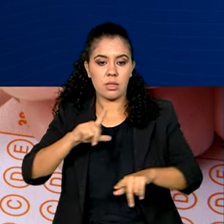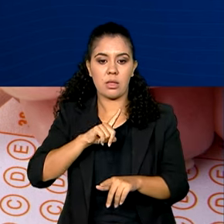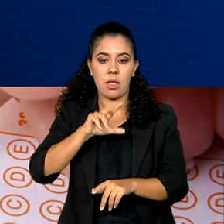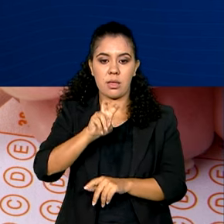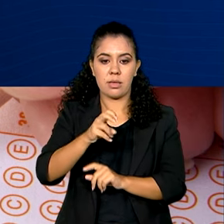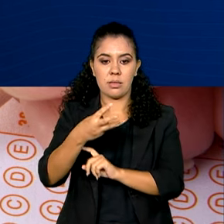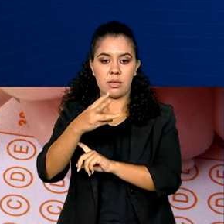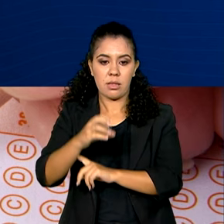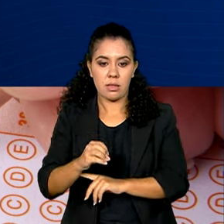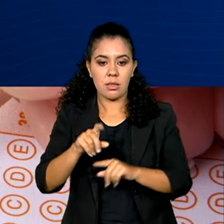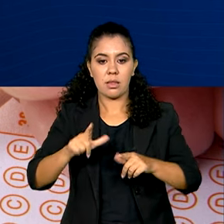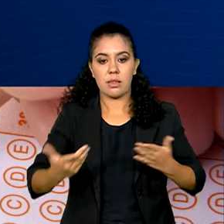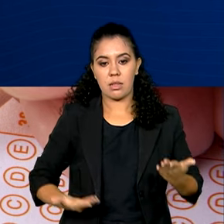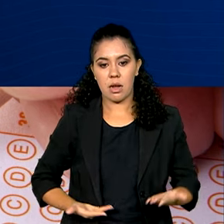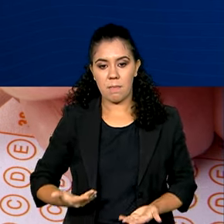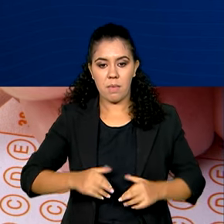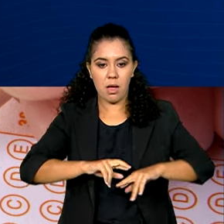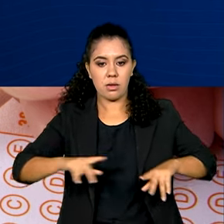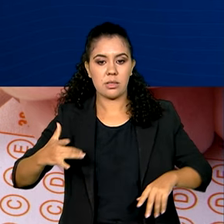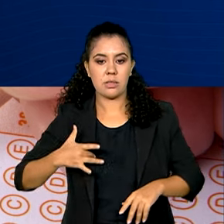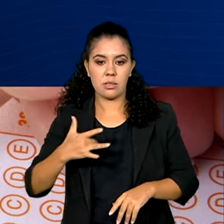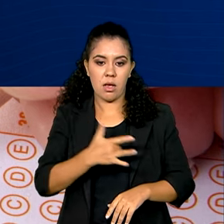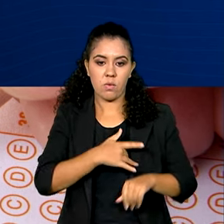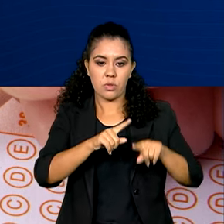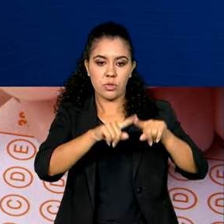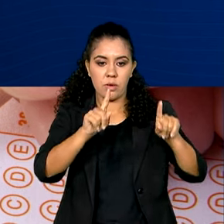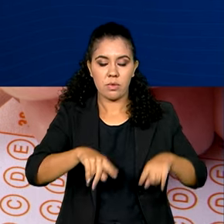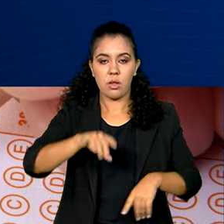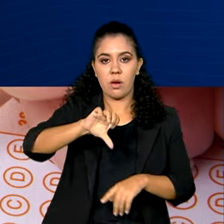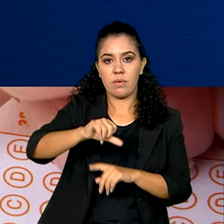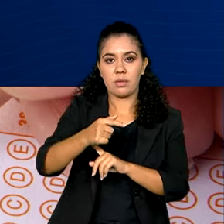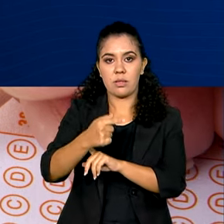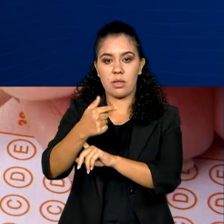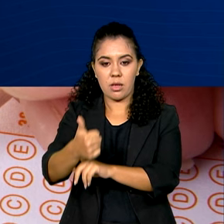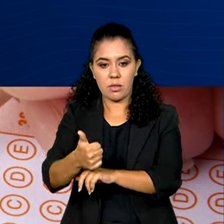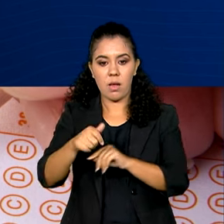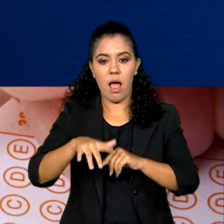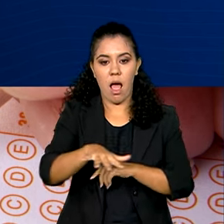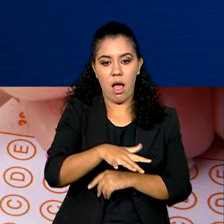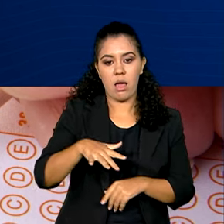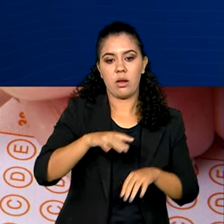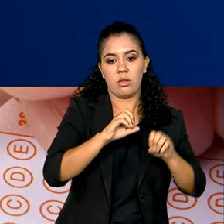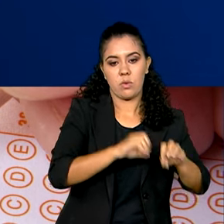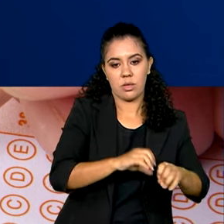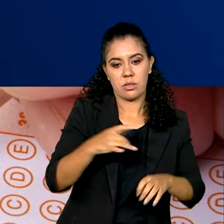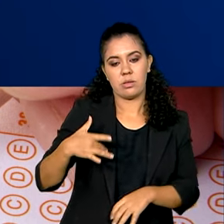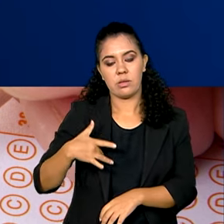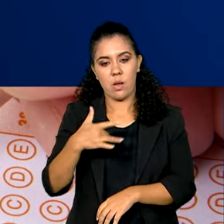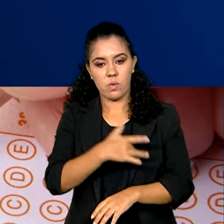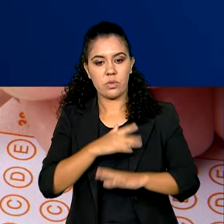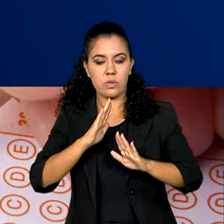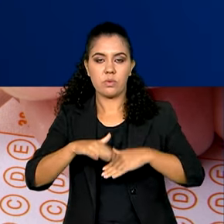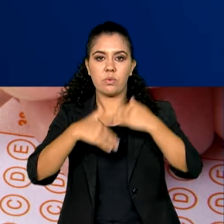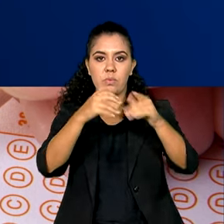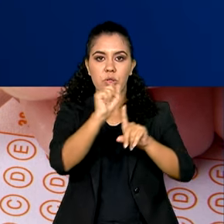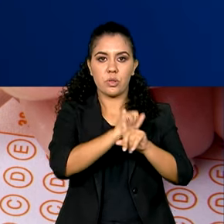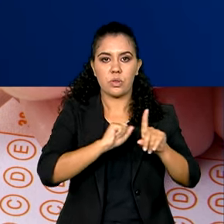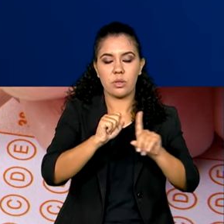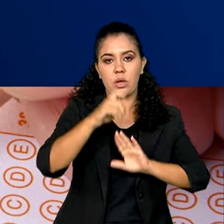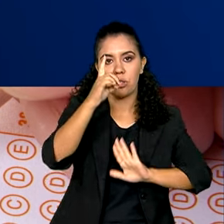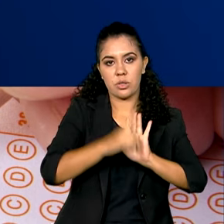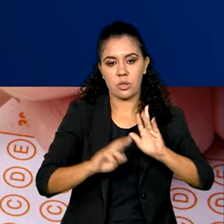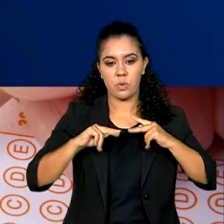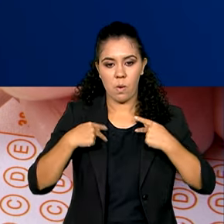e Saúde do Servidor, 971. Educação, Saúde, Desenvolvimento Social e